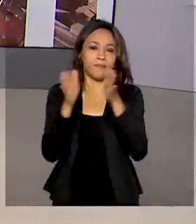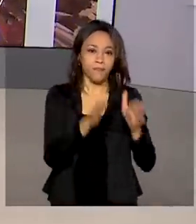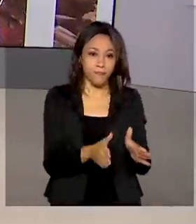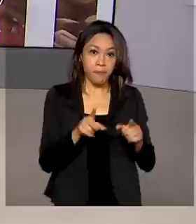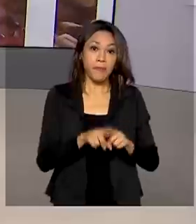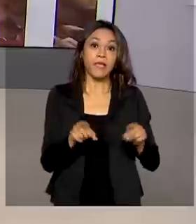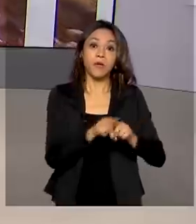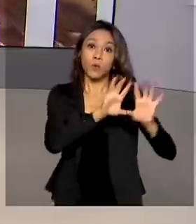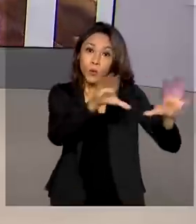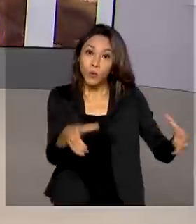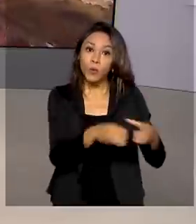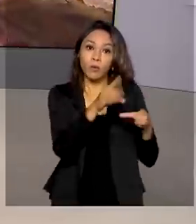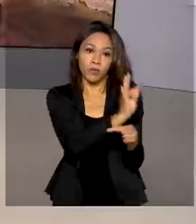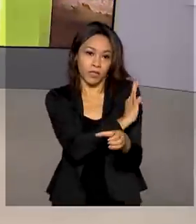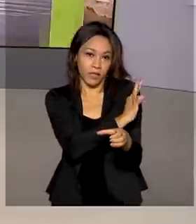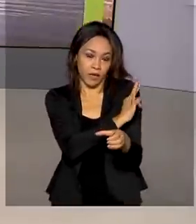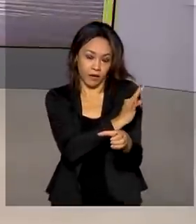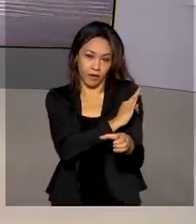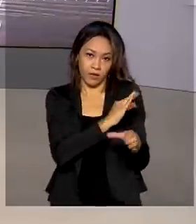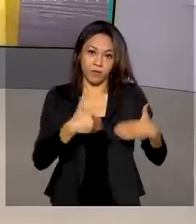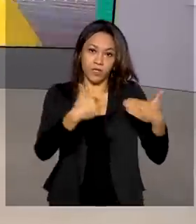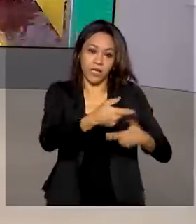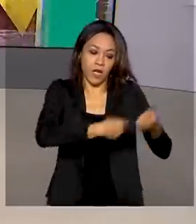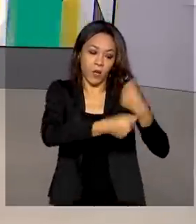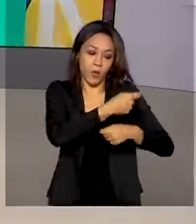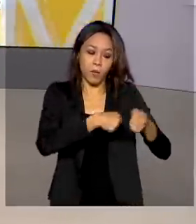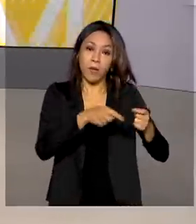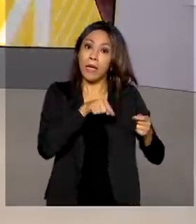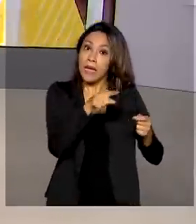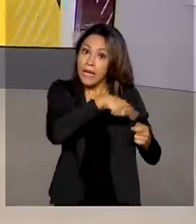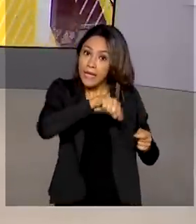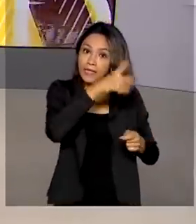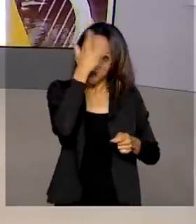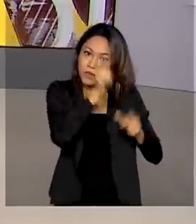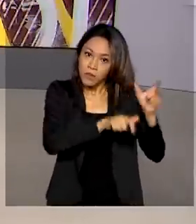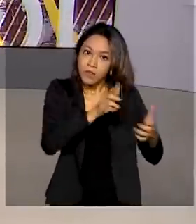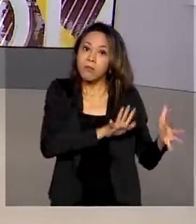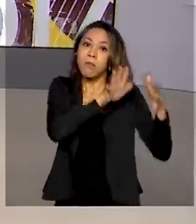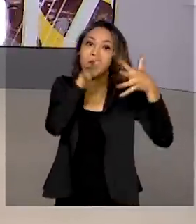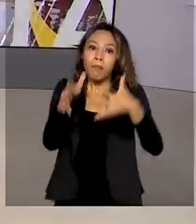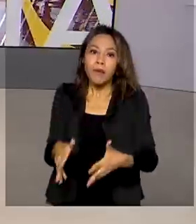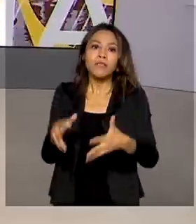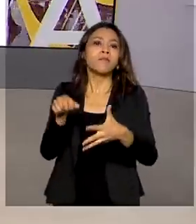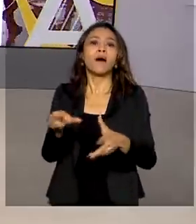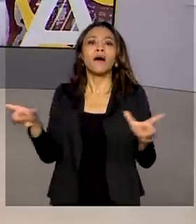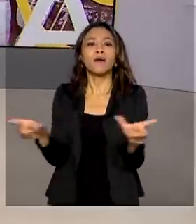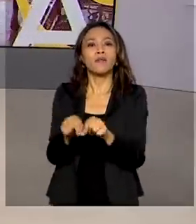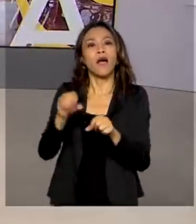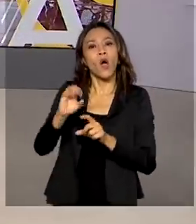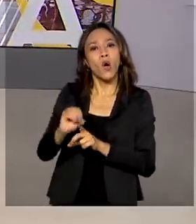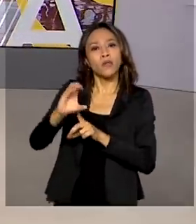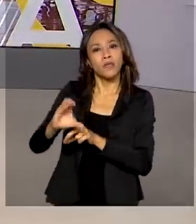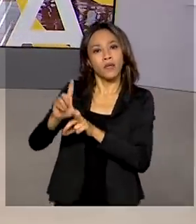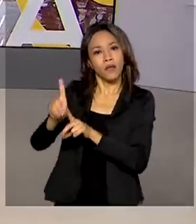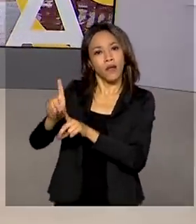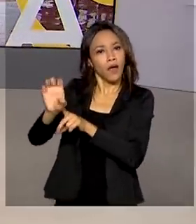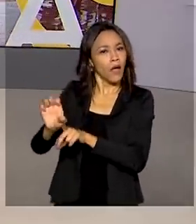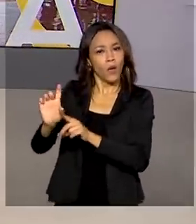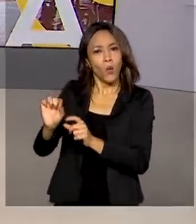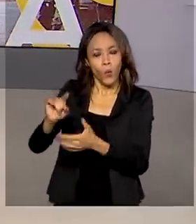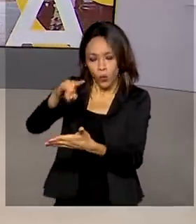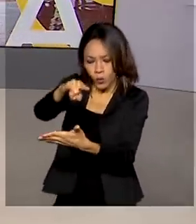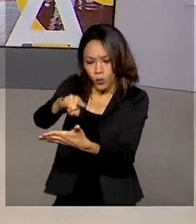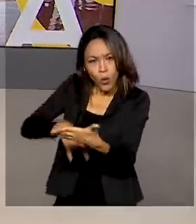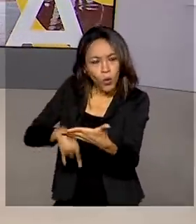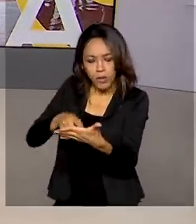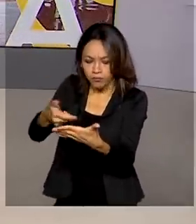participaram do lançamento oficial do relatório da Organização para a Cooperação e Desenvolvimento Econômico, a OCDE. O documento